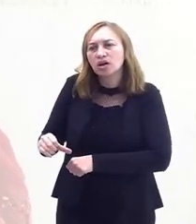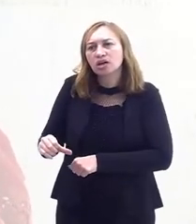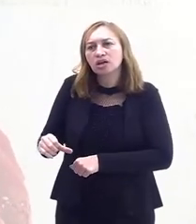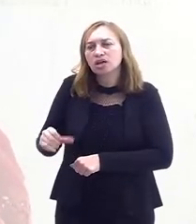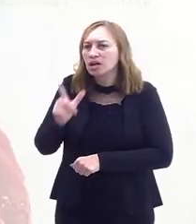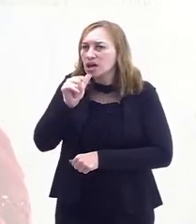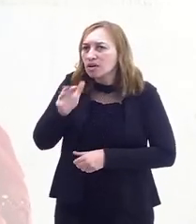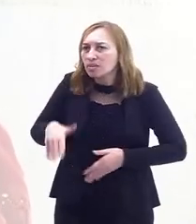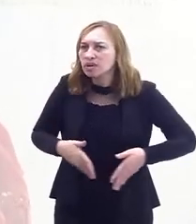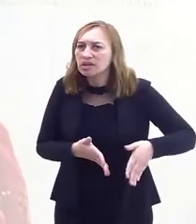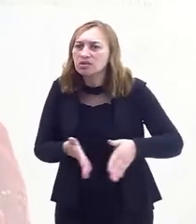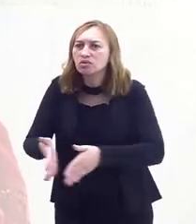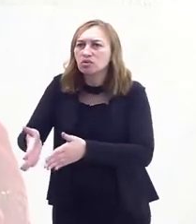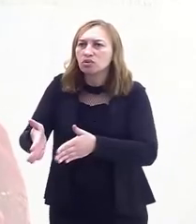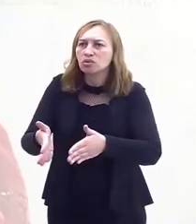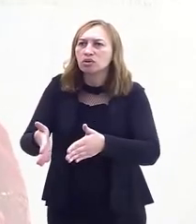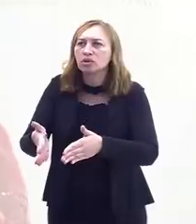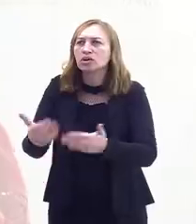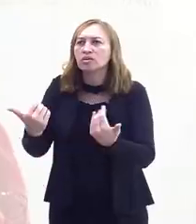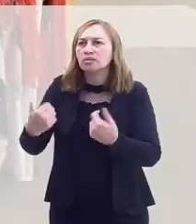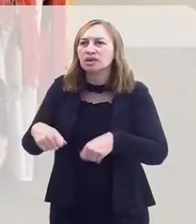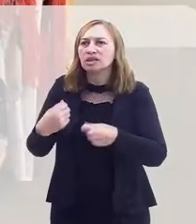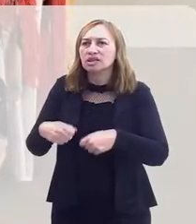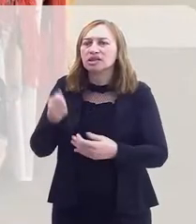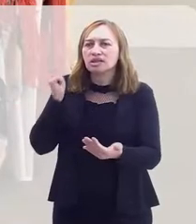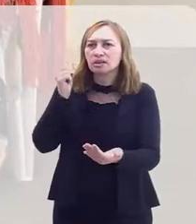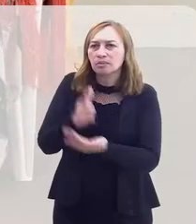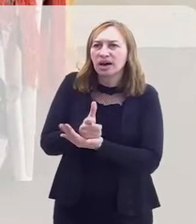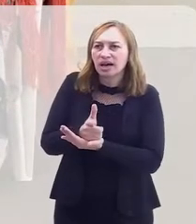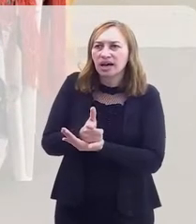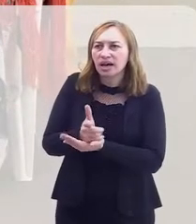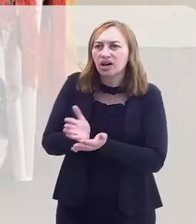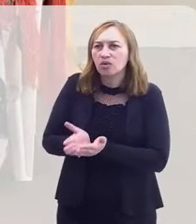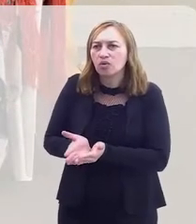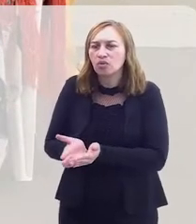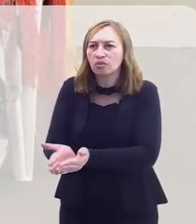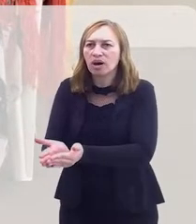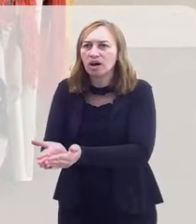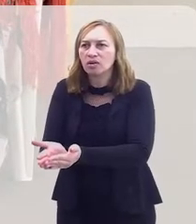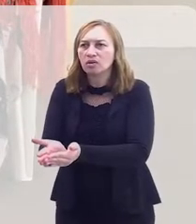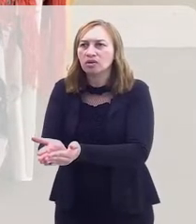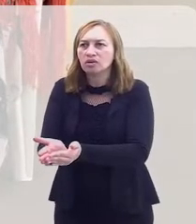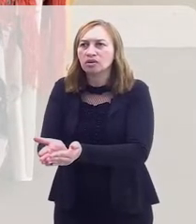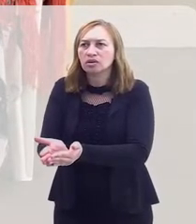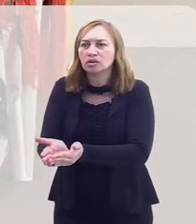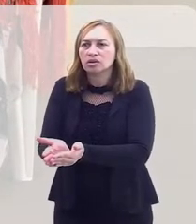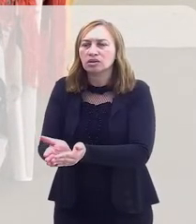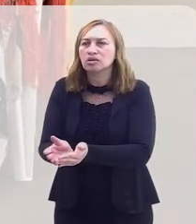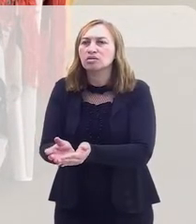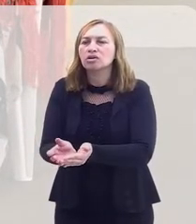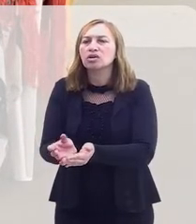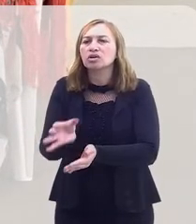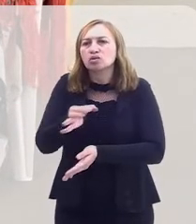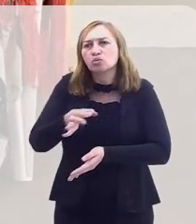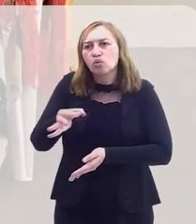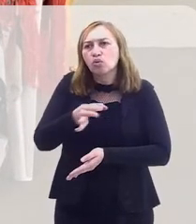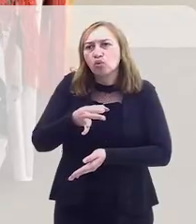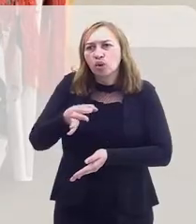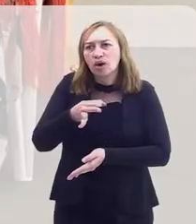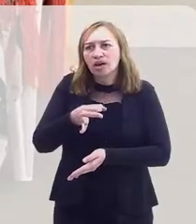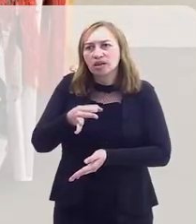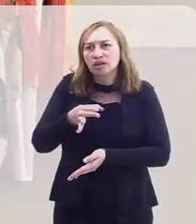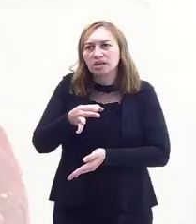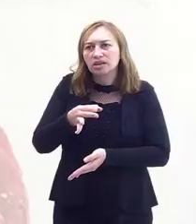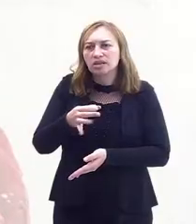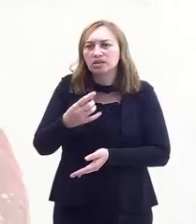um rio? Isso. E para ela atravessar, ela tem que pagar esse barqueiro? Pagar o barqueiro. O que faz pagar são essas